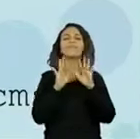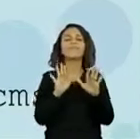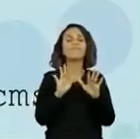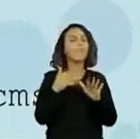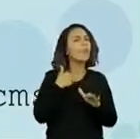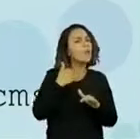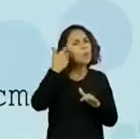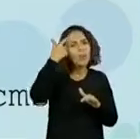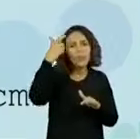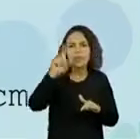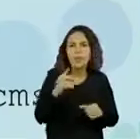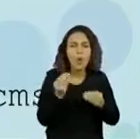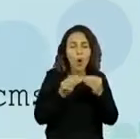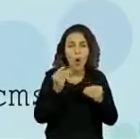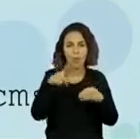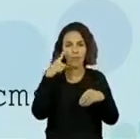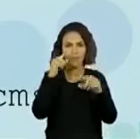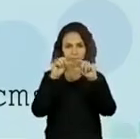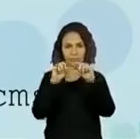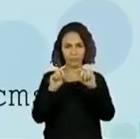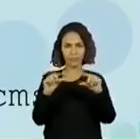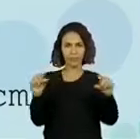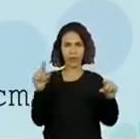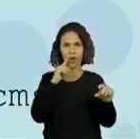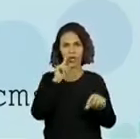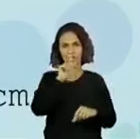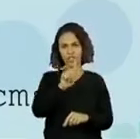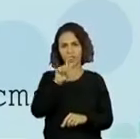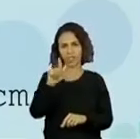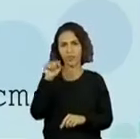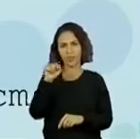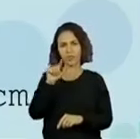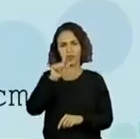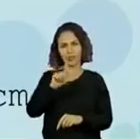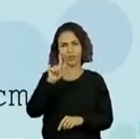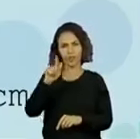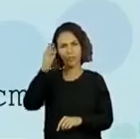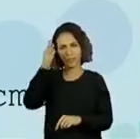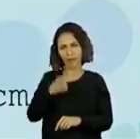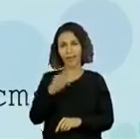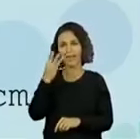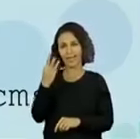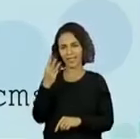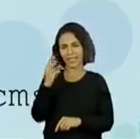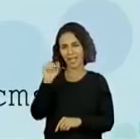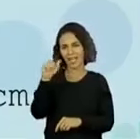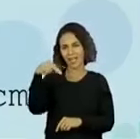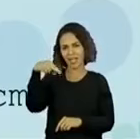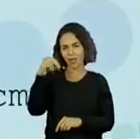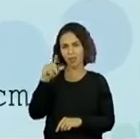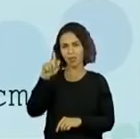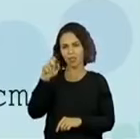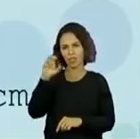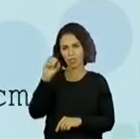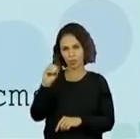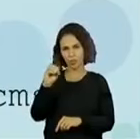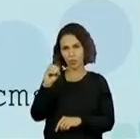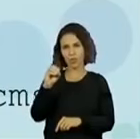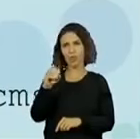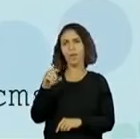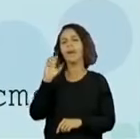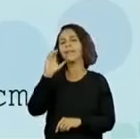acessar? Digita esse link aqui. Fala sério em gg.gg. Barra. Três. Ano. Geo. Geografia.